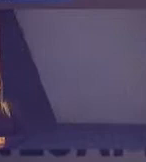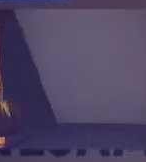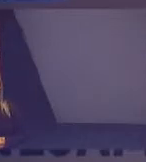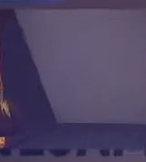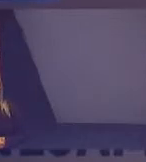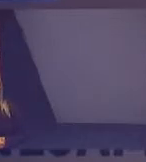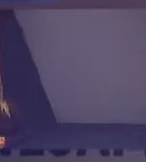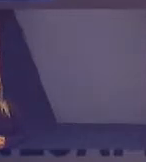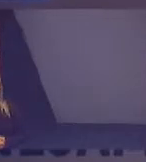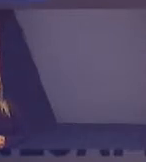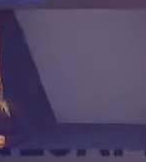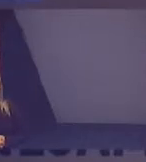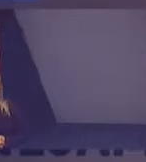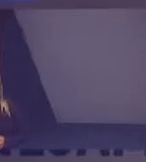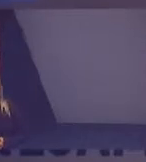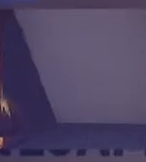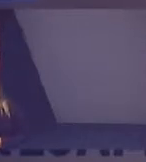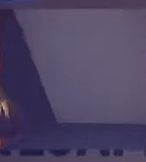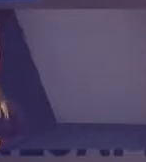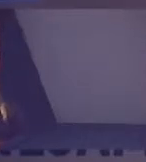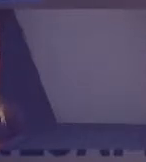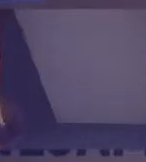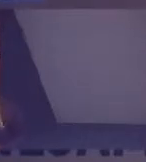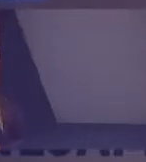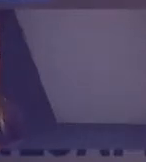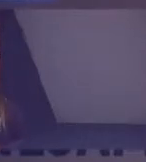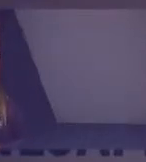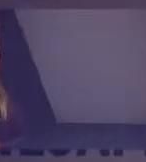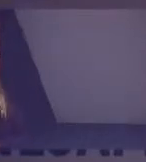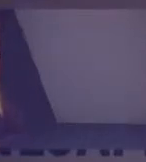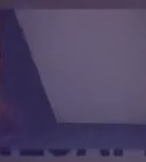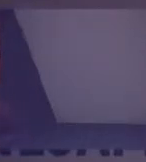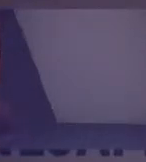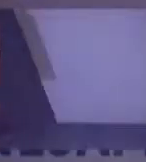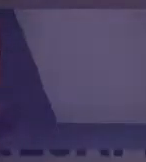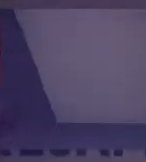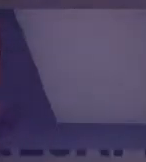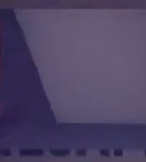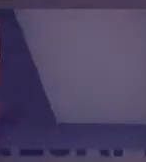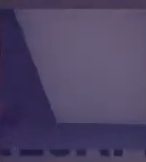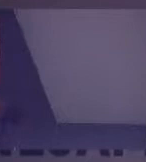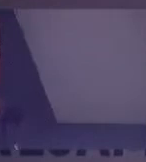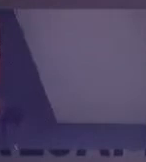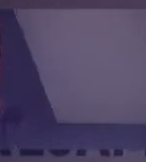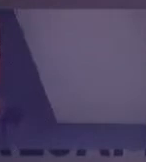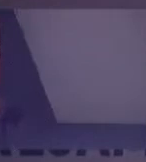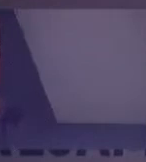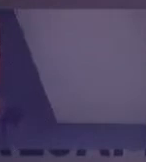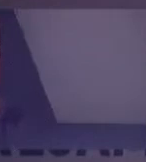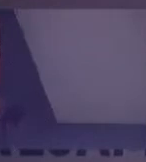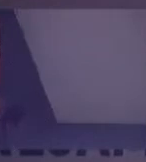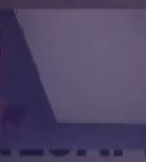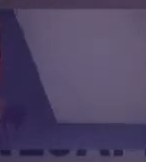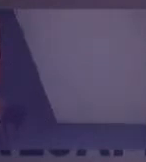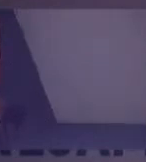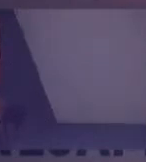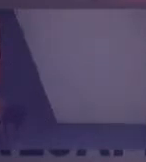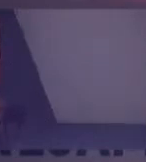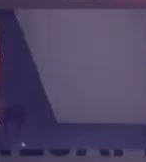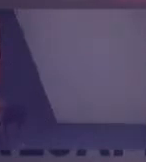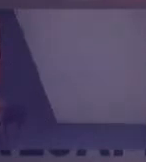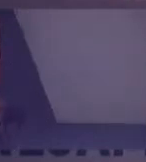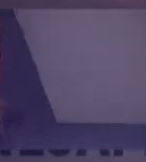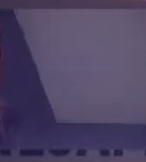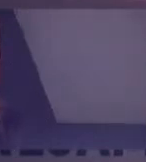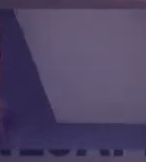acontece sempre em finais de semana, que é o lugar, o local onde as pessoas, o momento em que as pessoas estão em casa, é sempre em